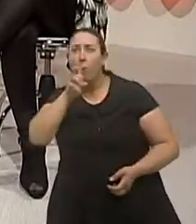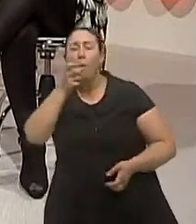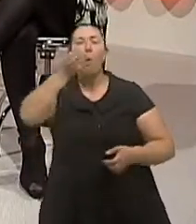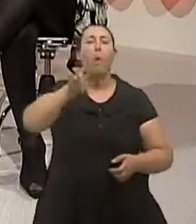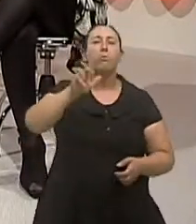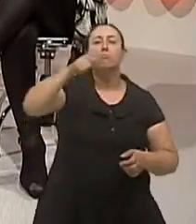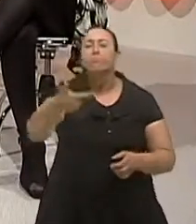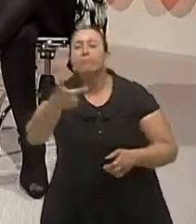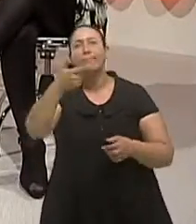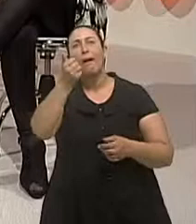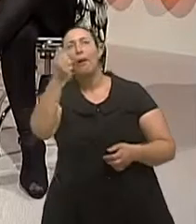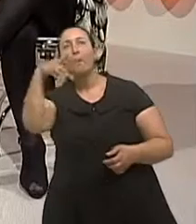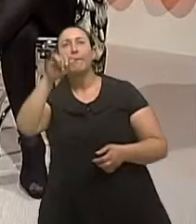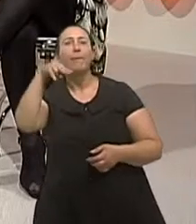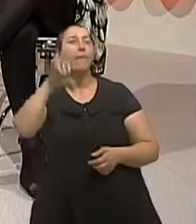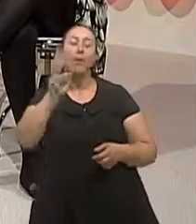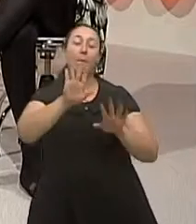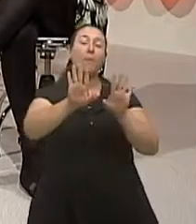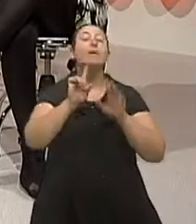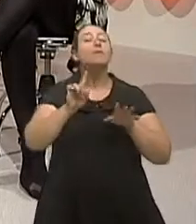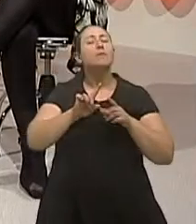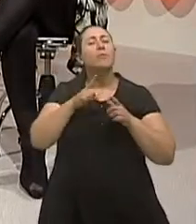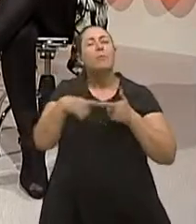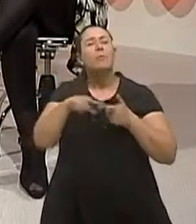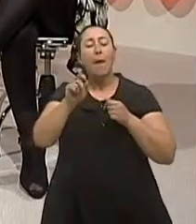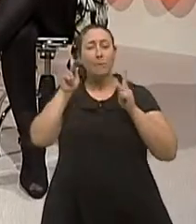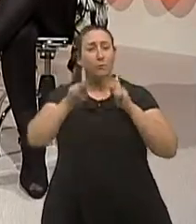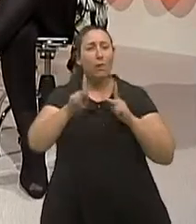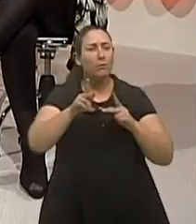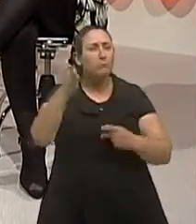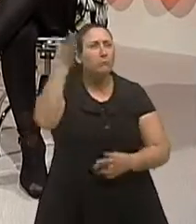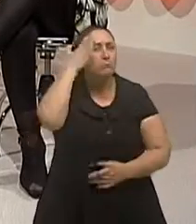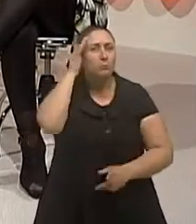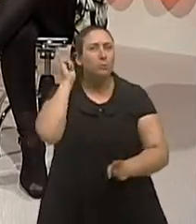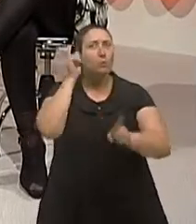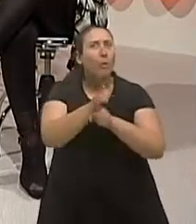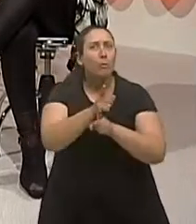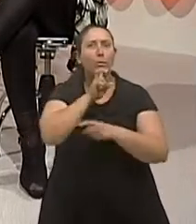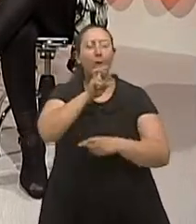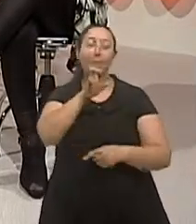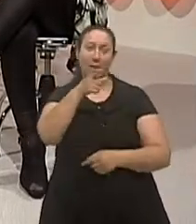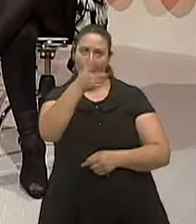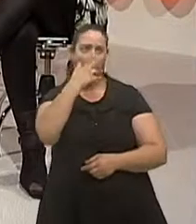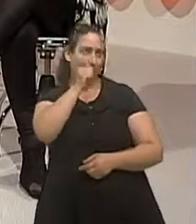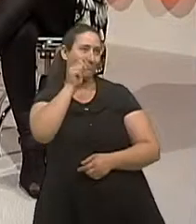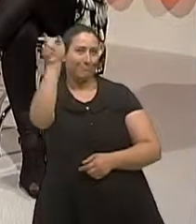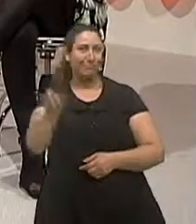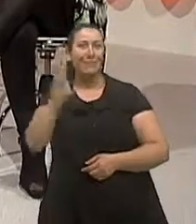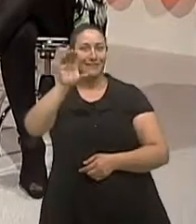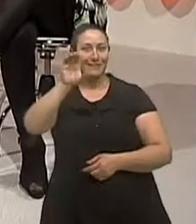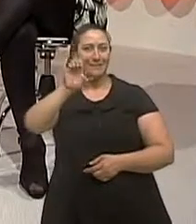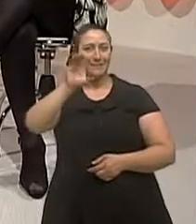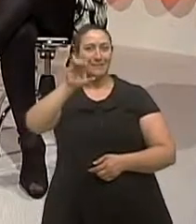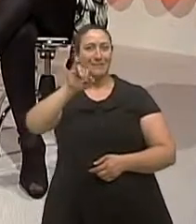questões todas quando o paciente toma posse dessas informações me chamou a atenção que a Cecília ela sabe